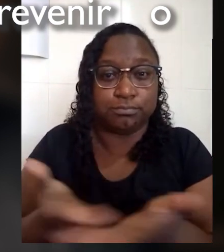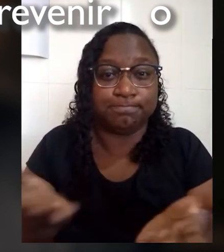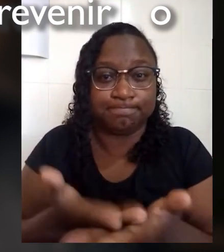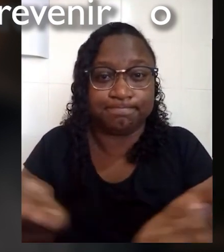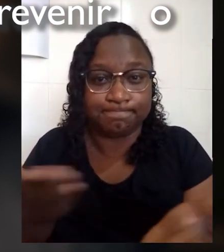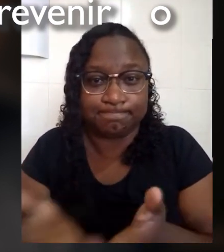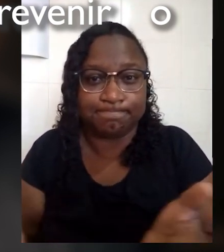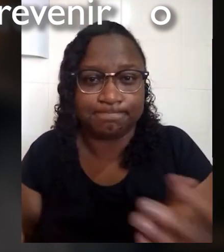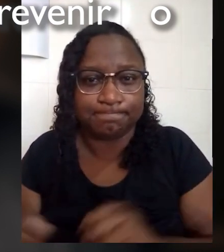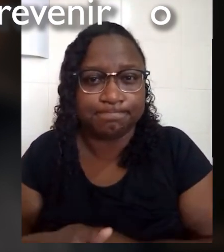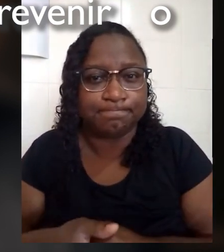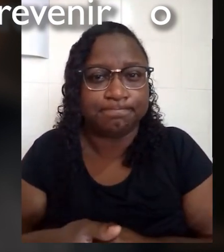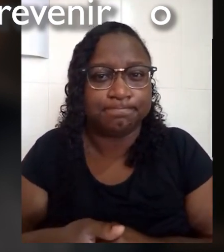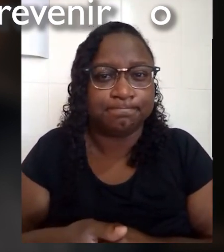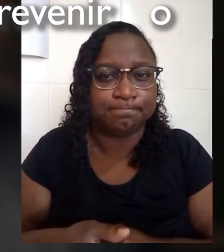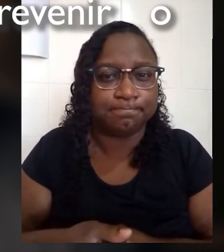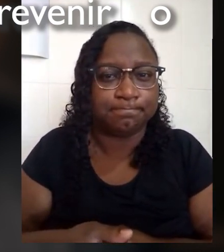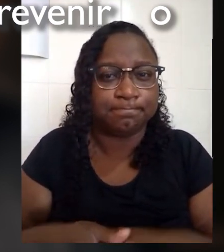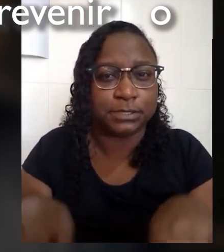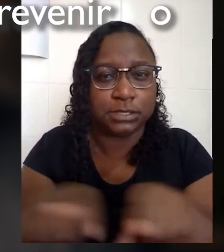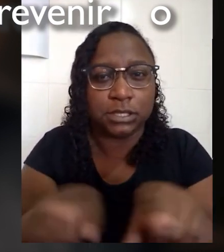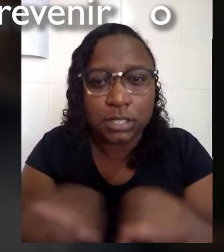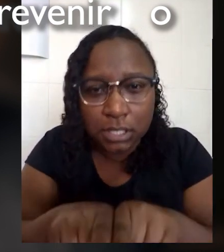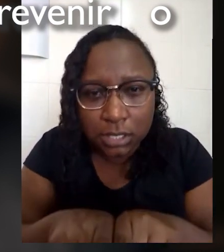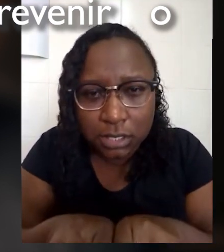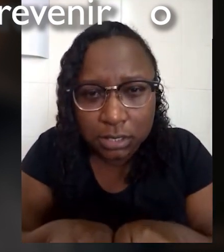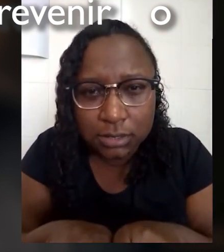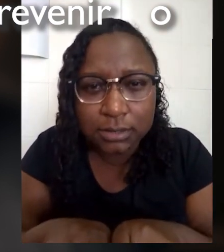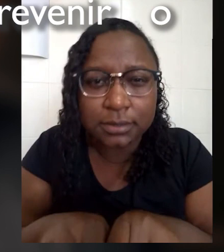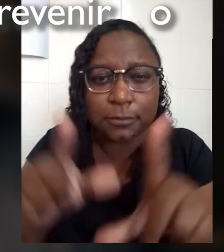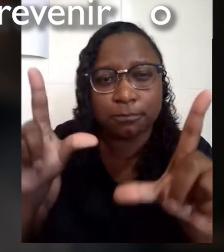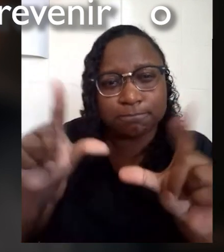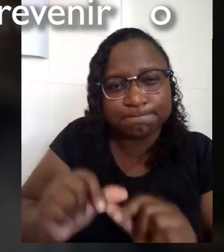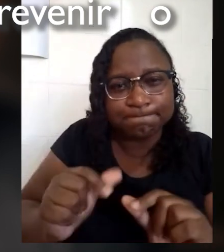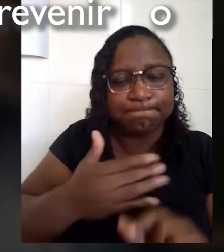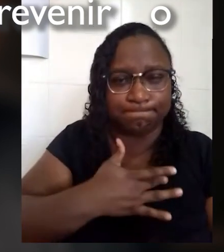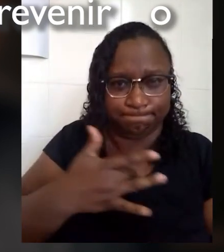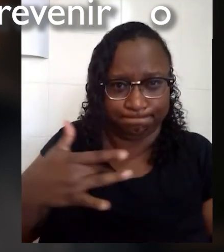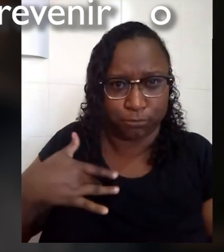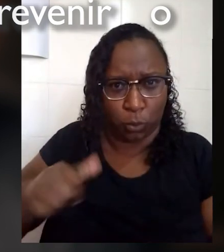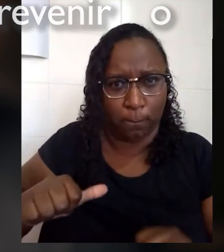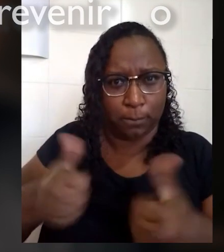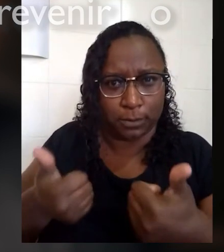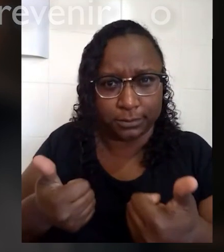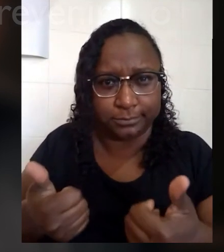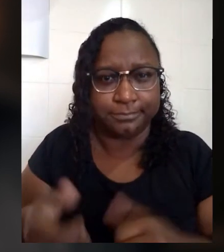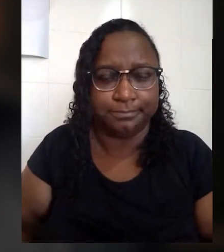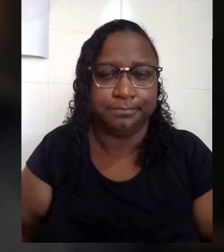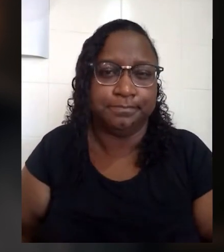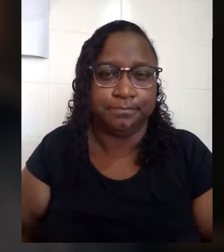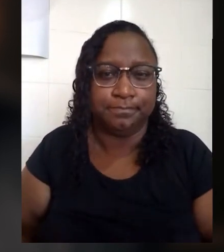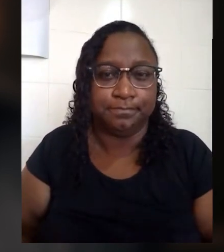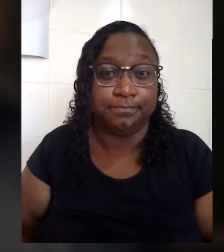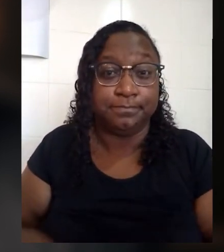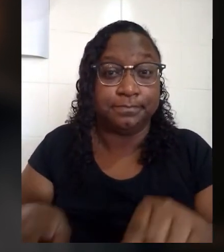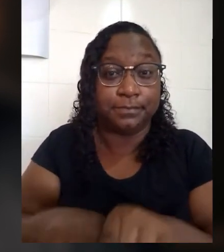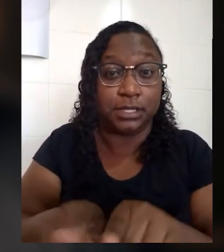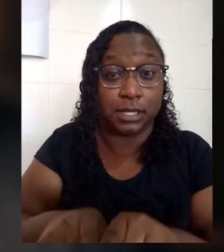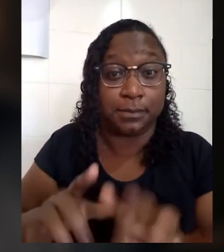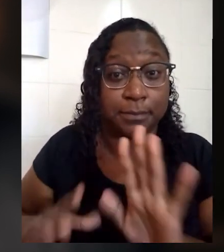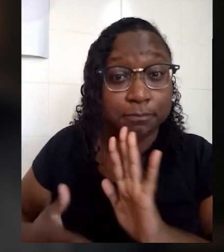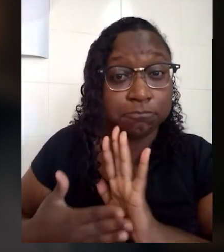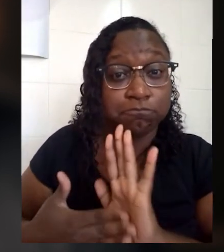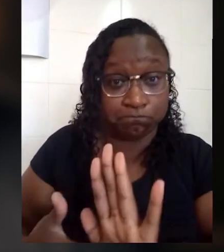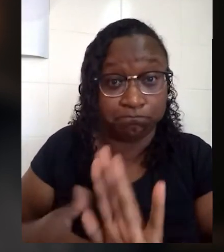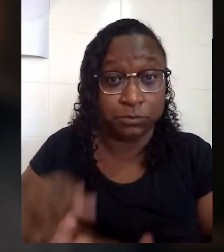vida, que ameaçam o bem-estar mais tarde, e também prevenir o empobrecimento na velhice. Implementar mecanismos